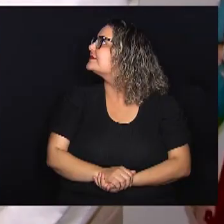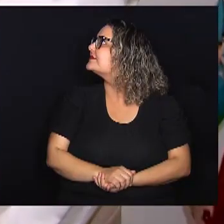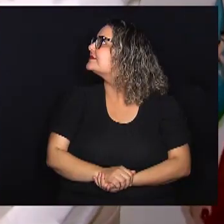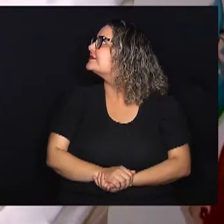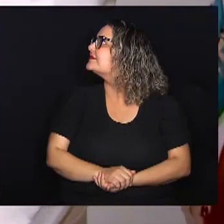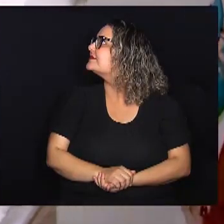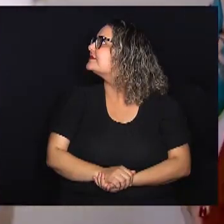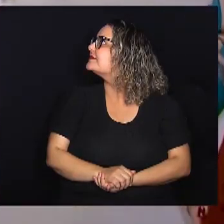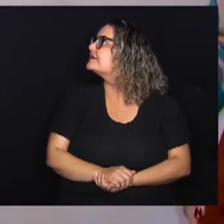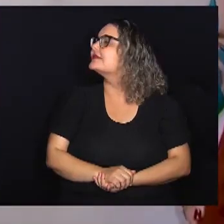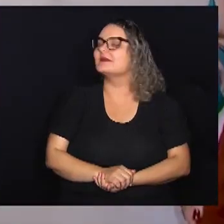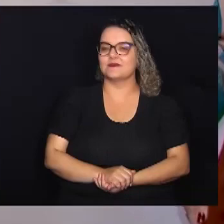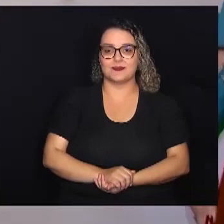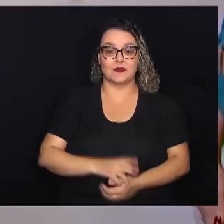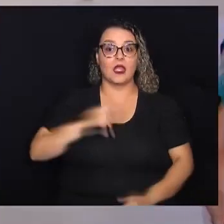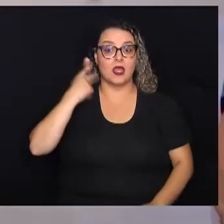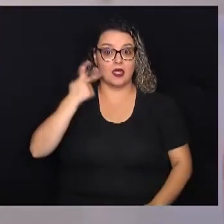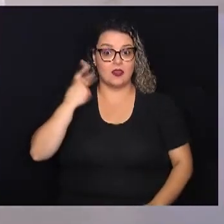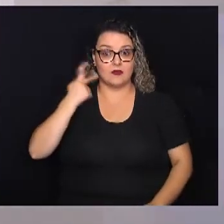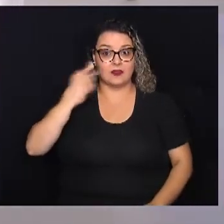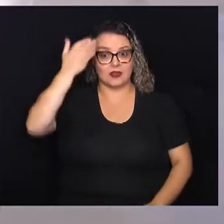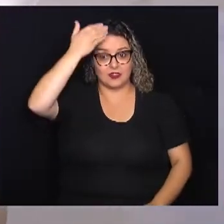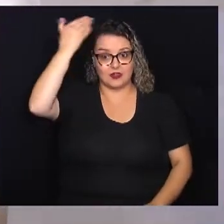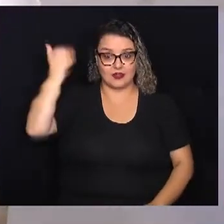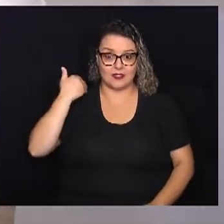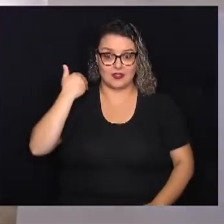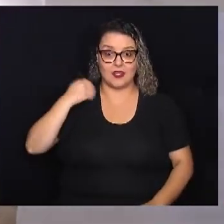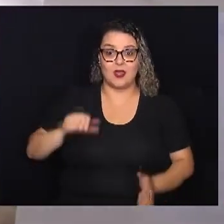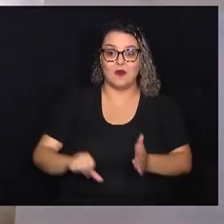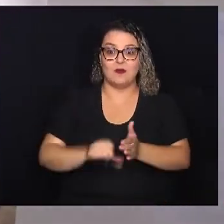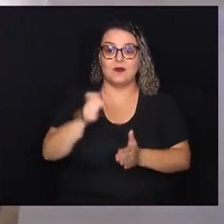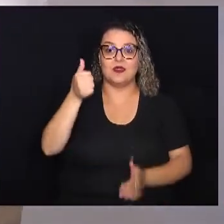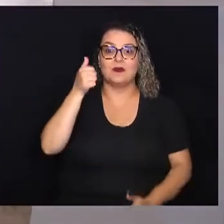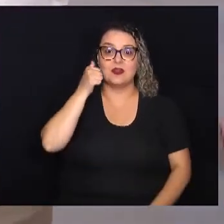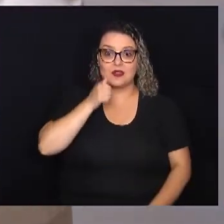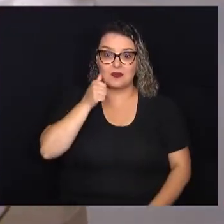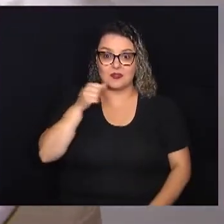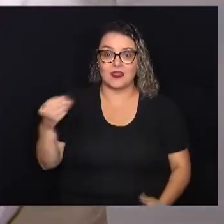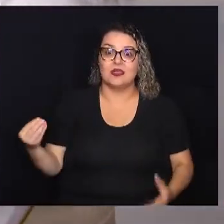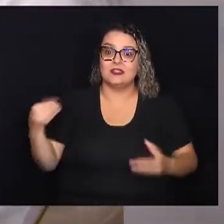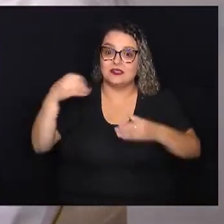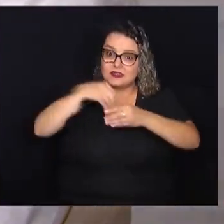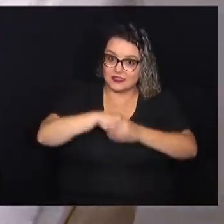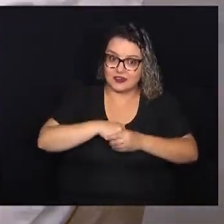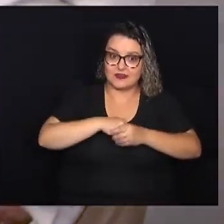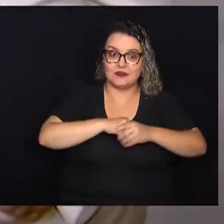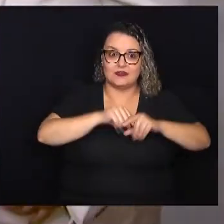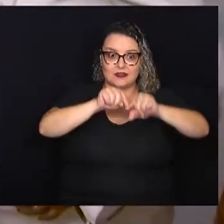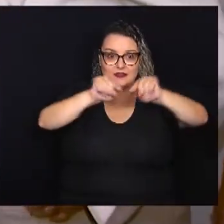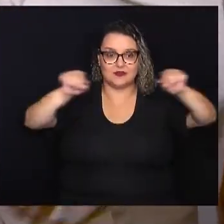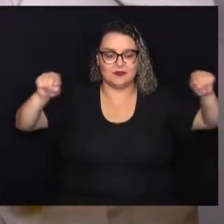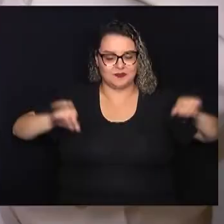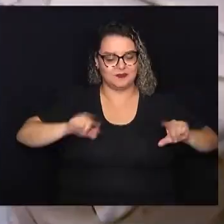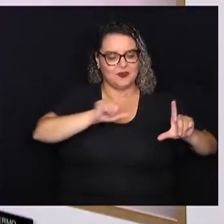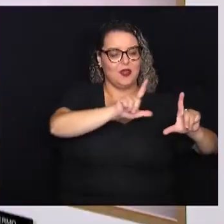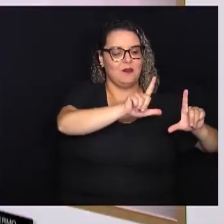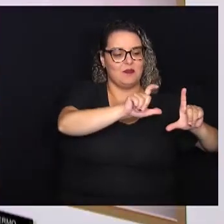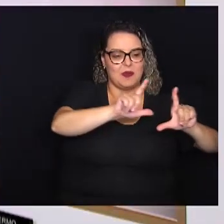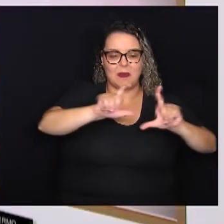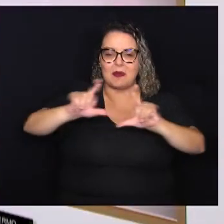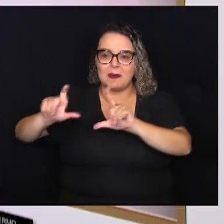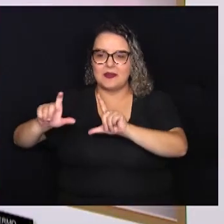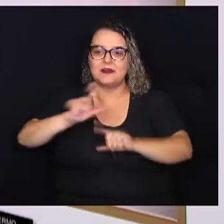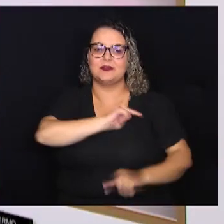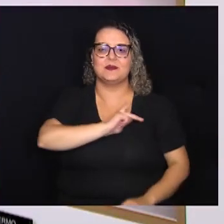A vereadora Débora Palermo se tornou a primeira mulher a compor a Galeria dos Presidentes da Câmara Municipal de Campinas